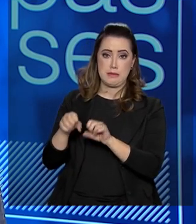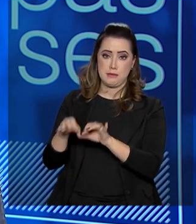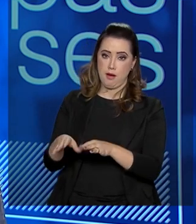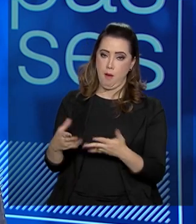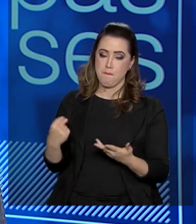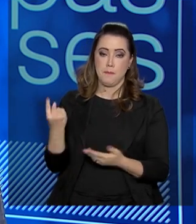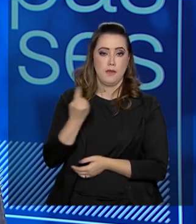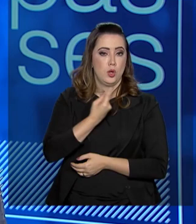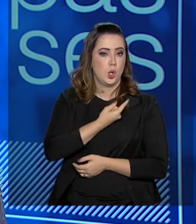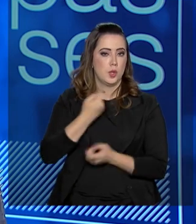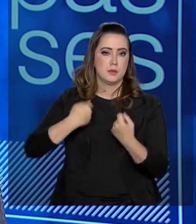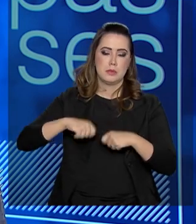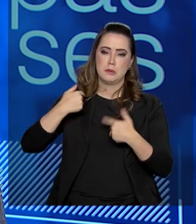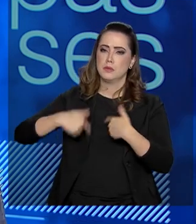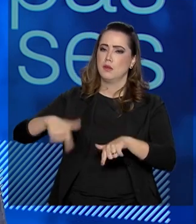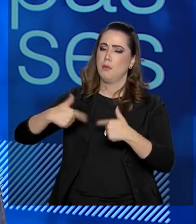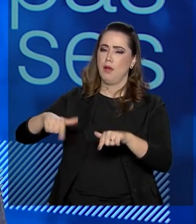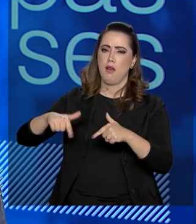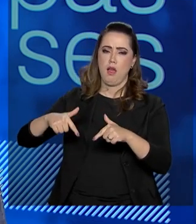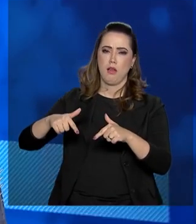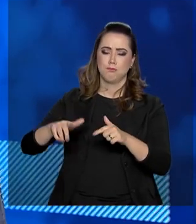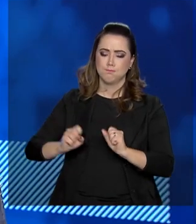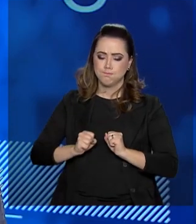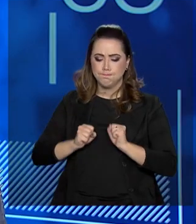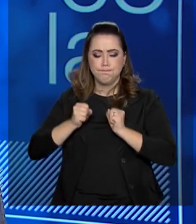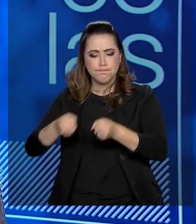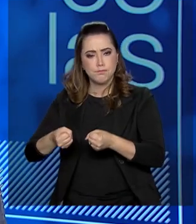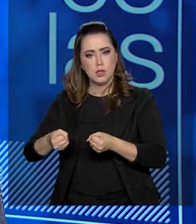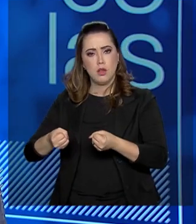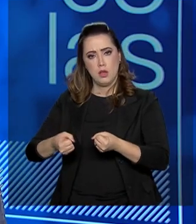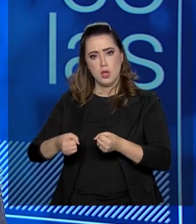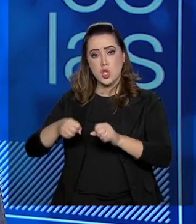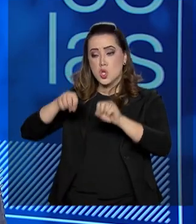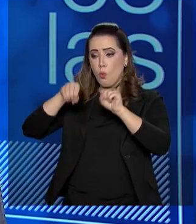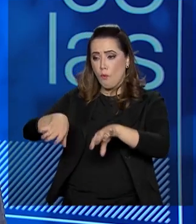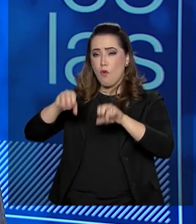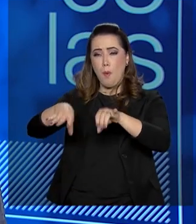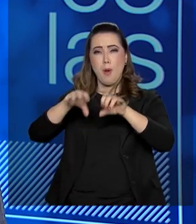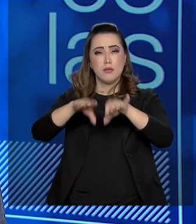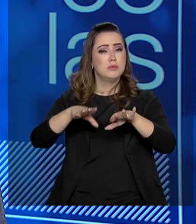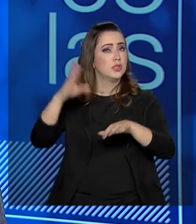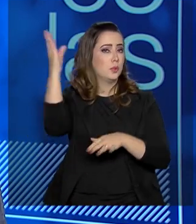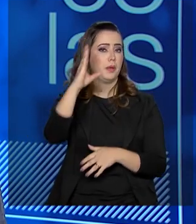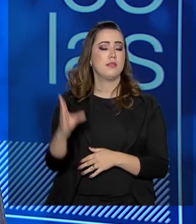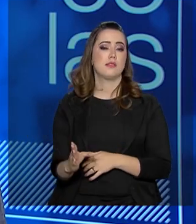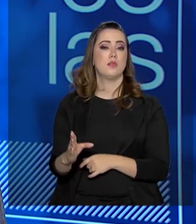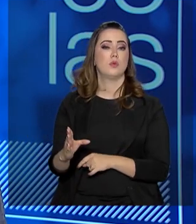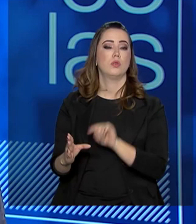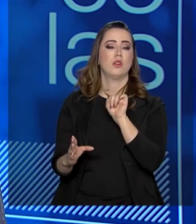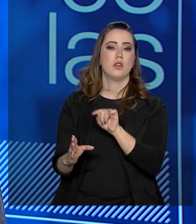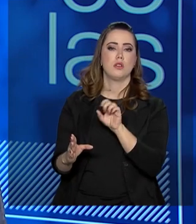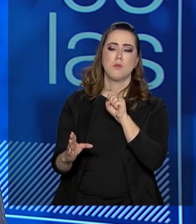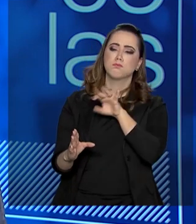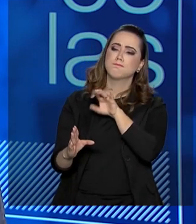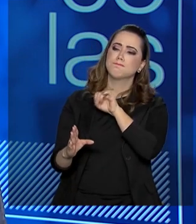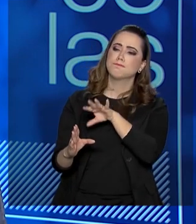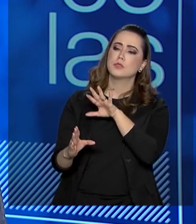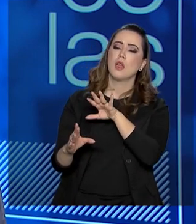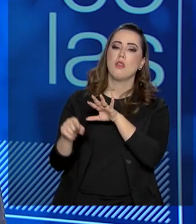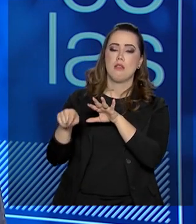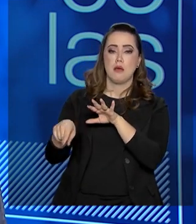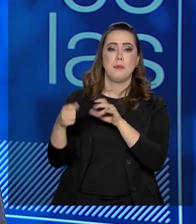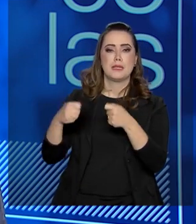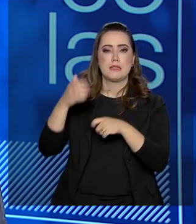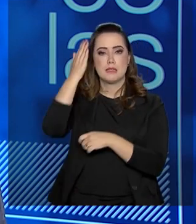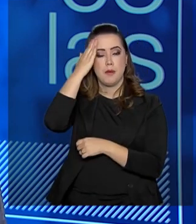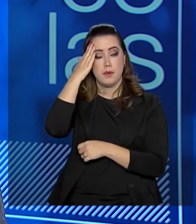precisamos trabalhar de maneira intensa, informando a sociedade brasileira, que o FIES, ele